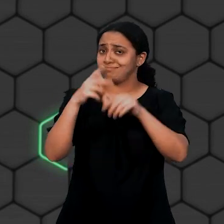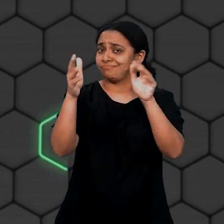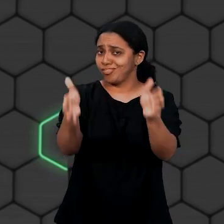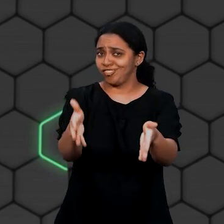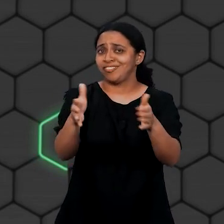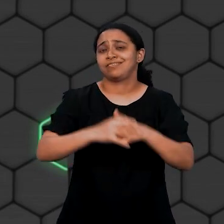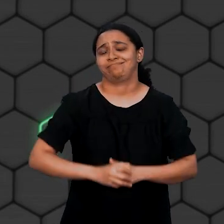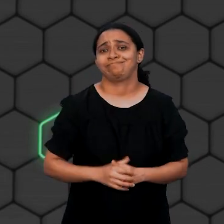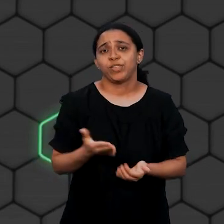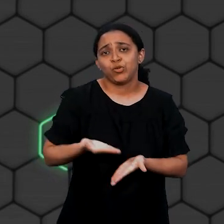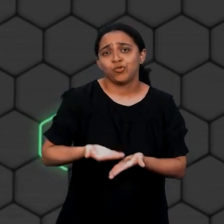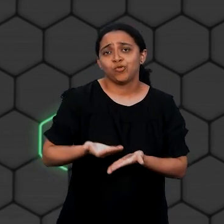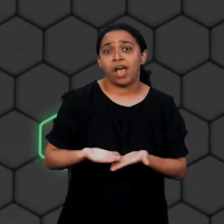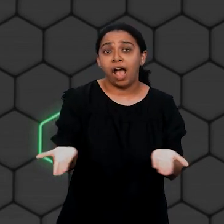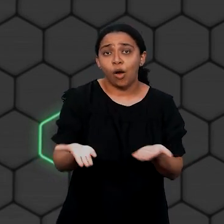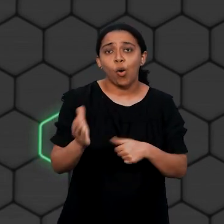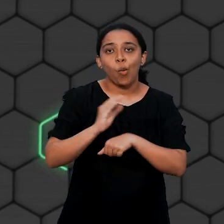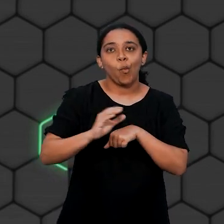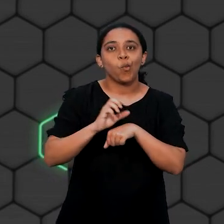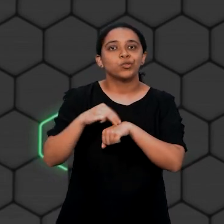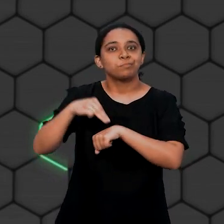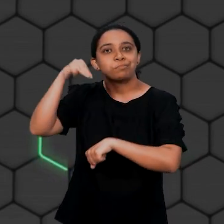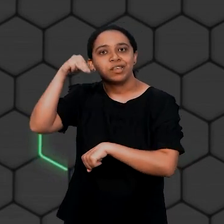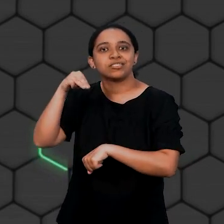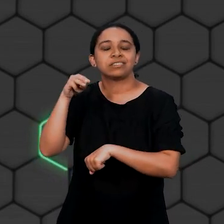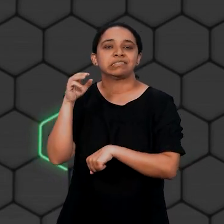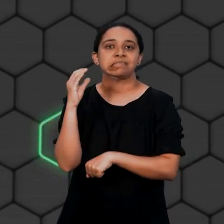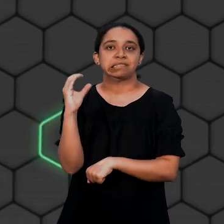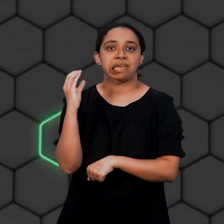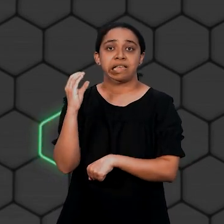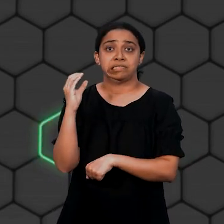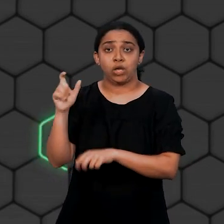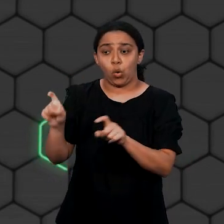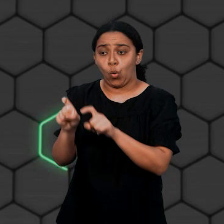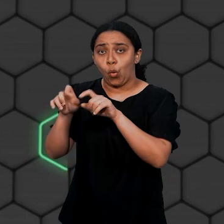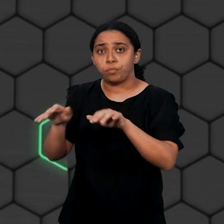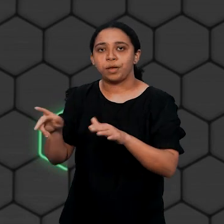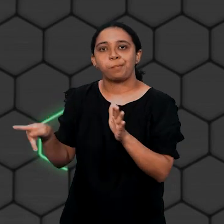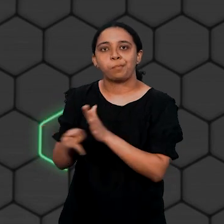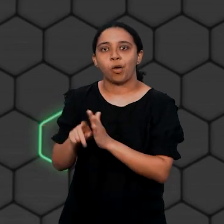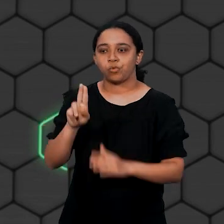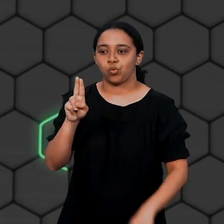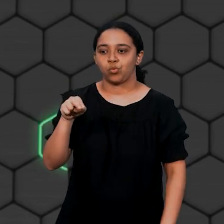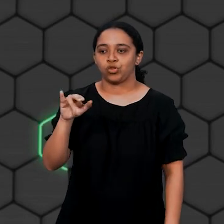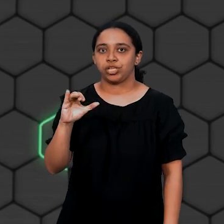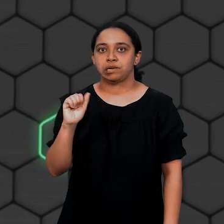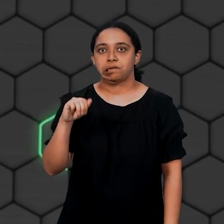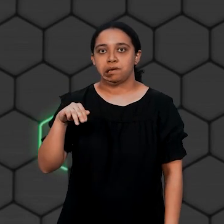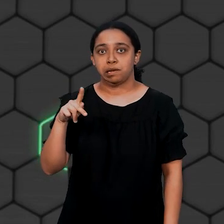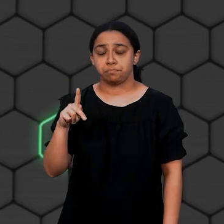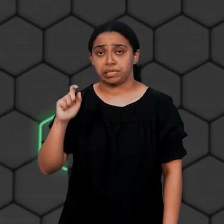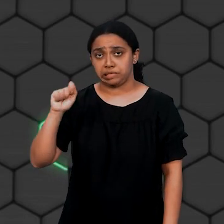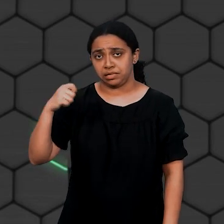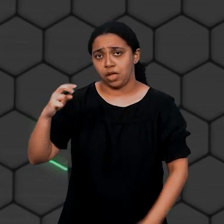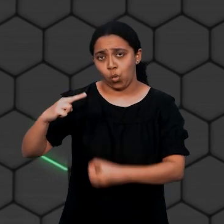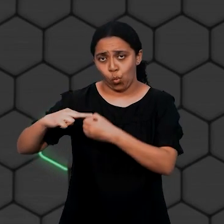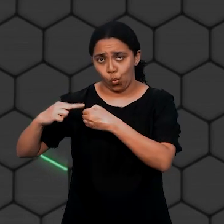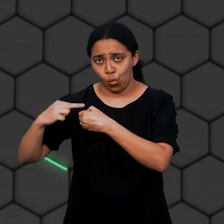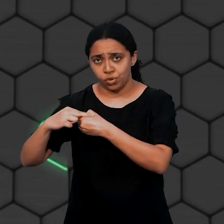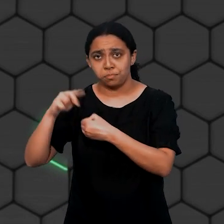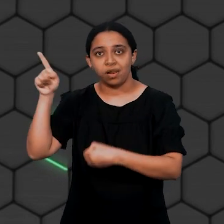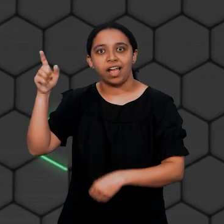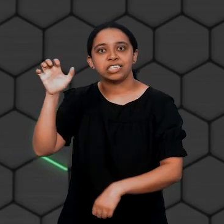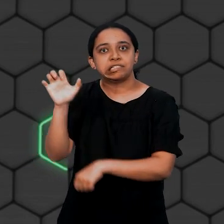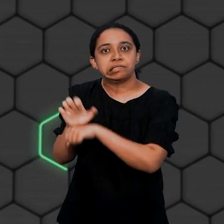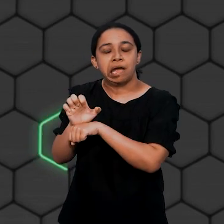internacional e está estudando o curso de mestrado em Ciência da Computação na Unicamp, Universidade